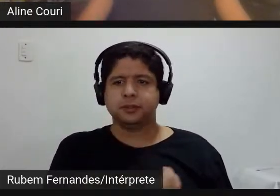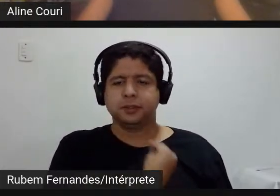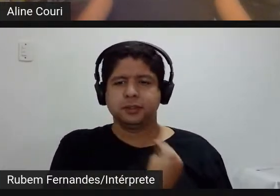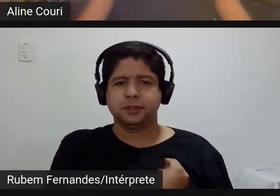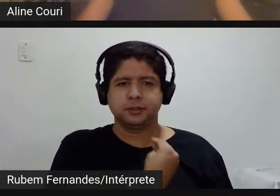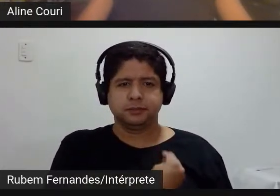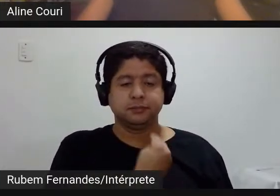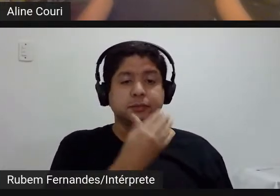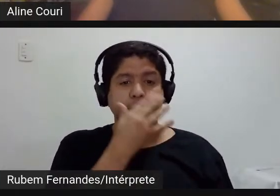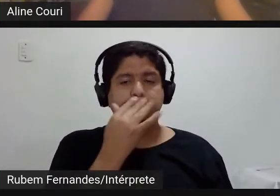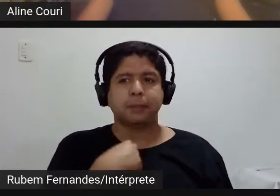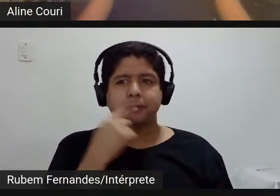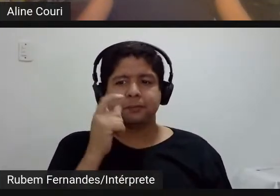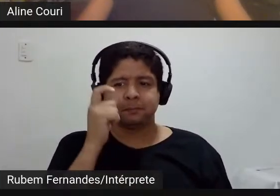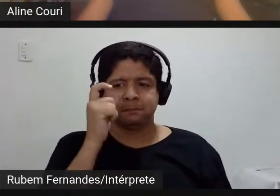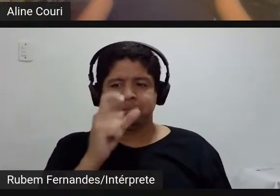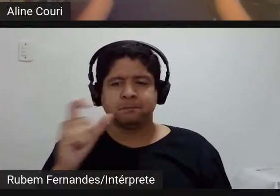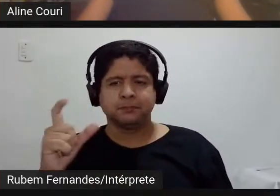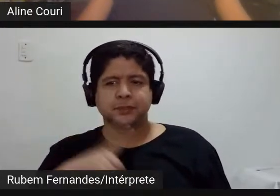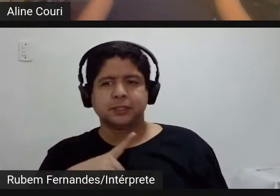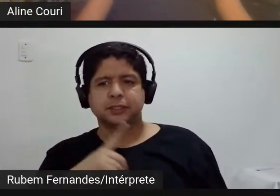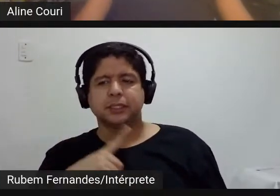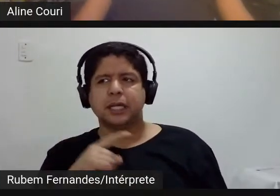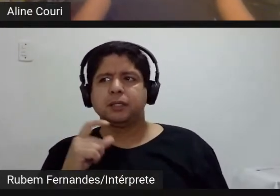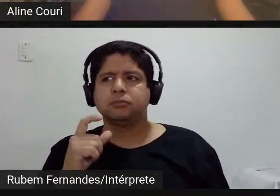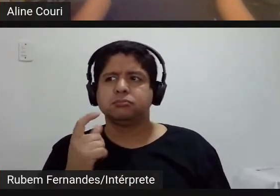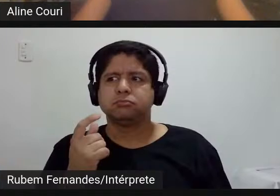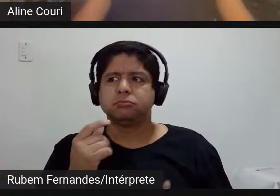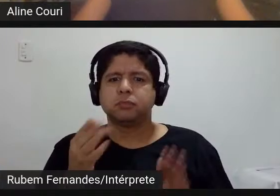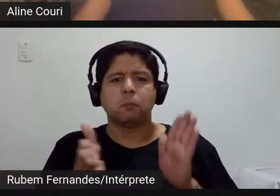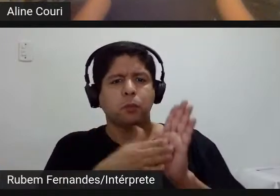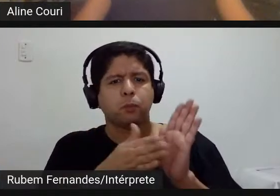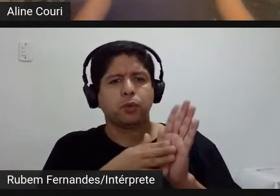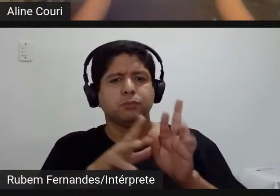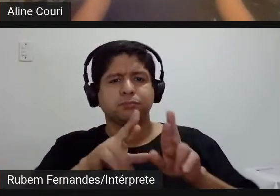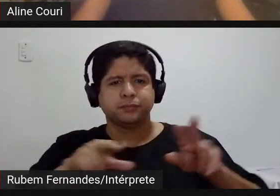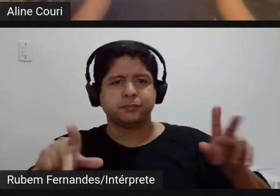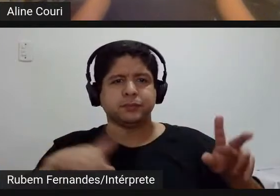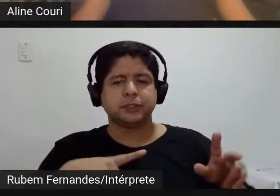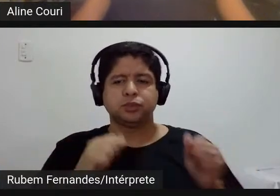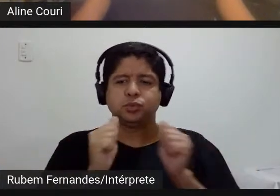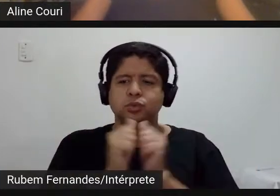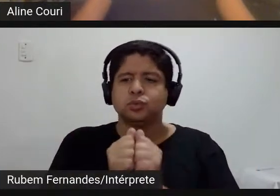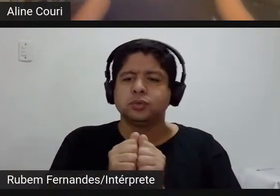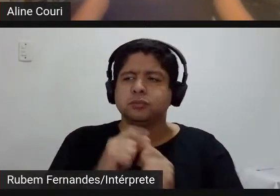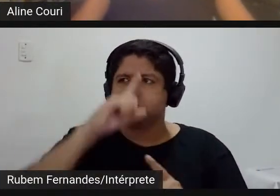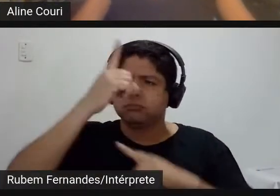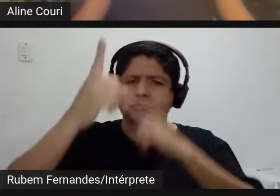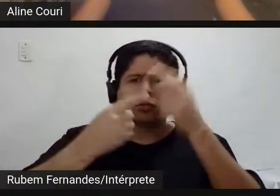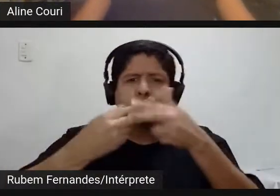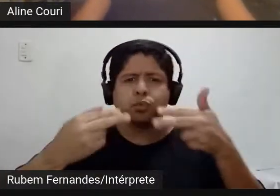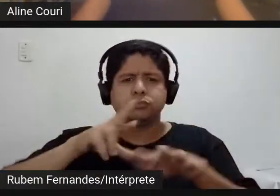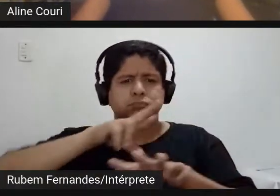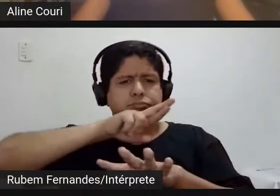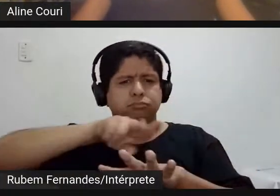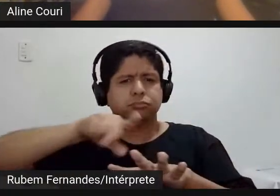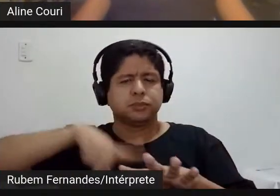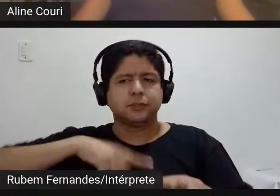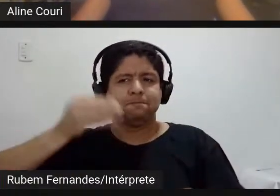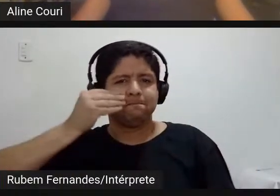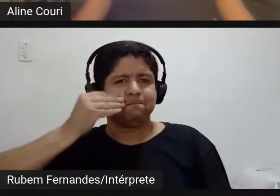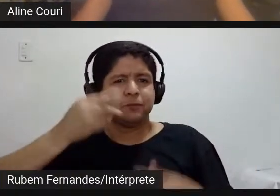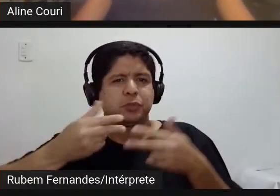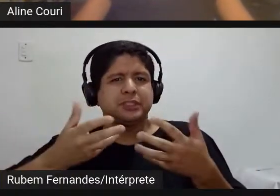interessante quando a gente percebe que a gente pode propor para nós mesmos inventar coisas diferentes bom tenho que fazer uma coisa chatona